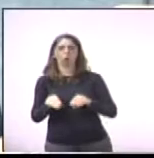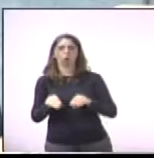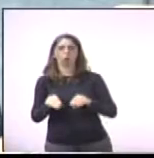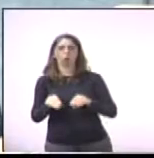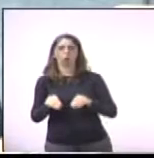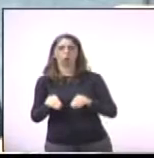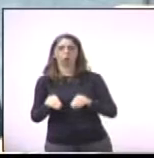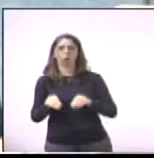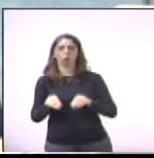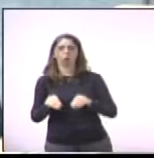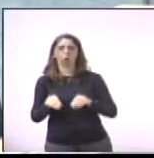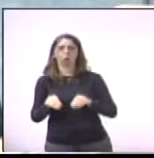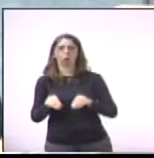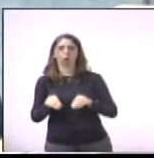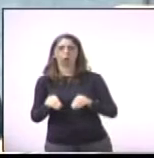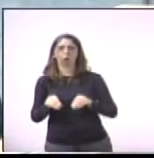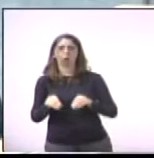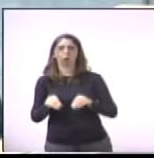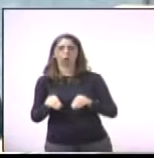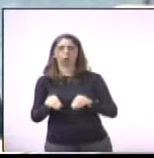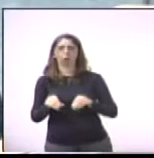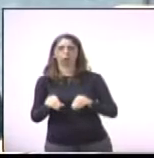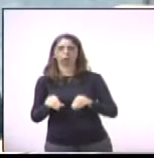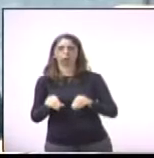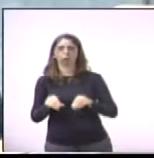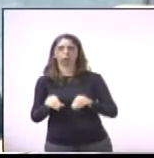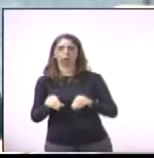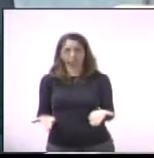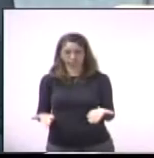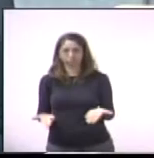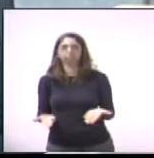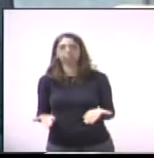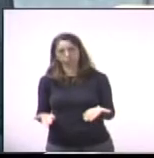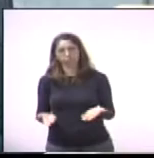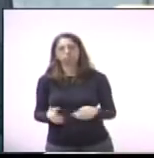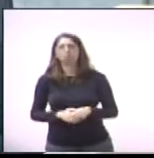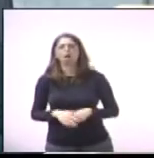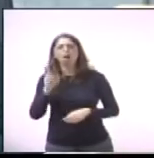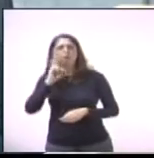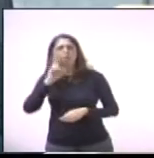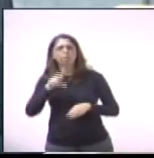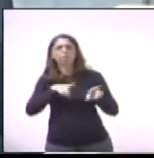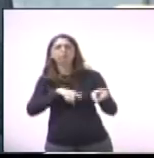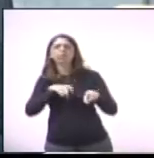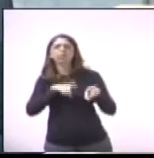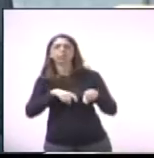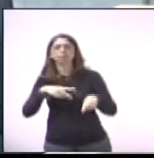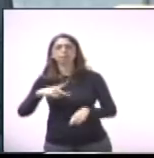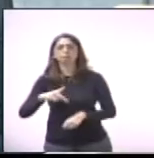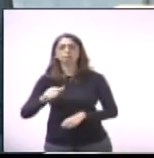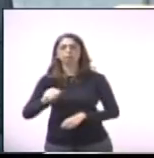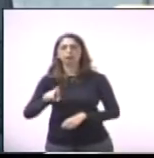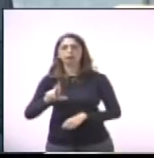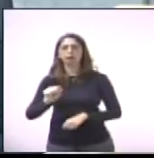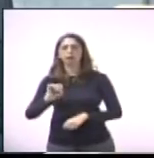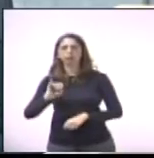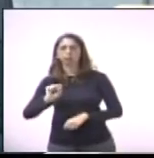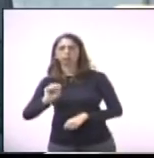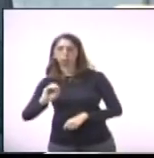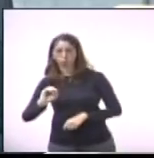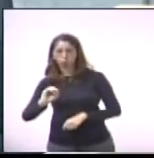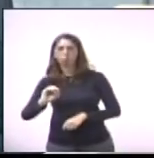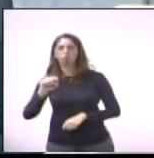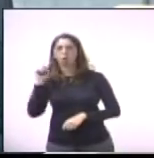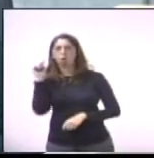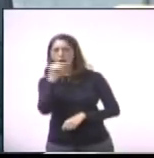registros da área da LG, que era da Fazenda Paraíso, pelo Código de Posturas e